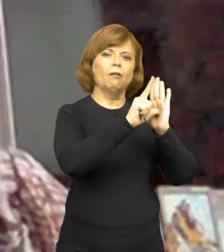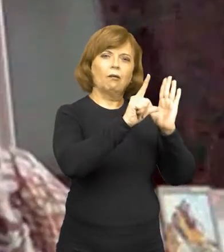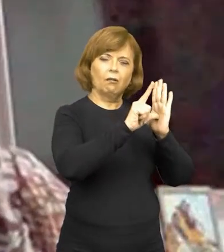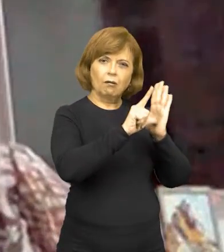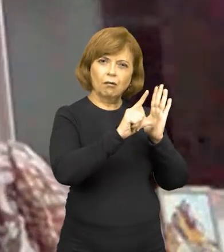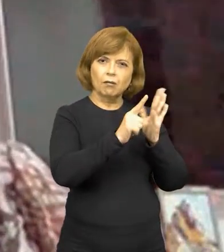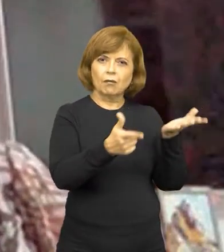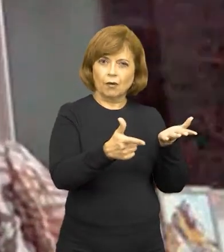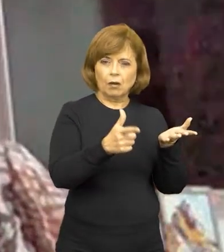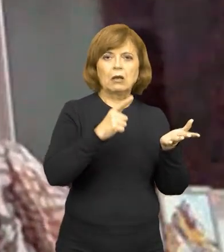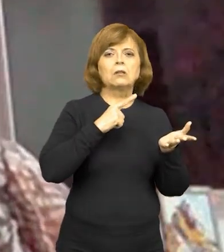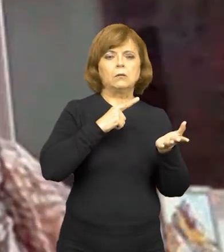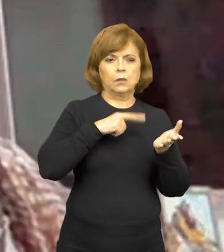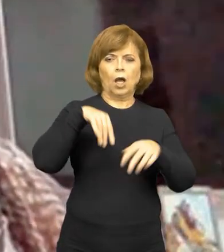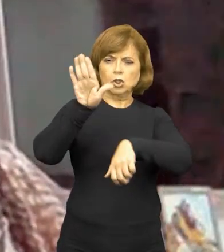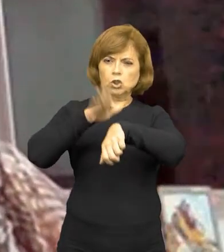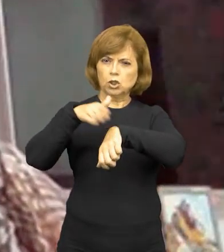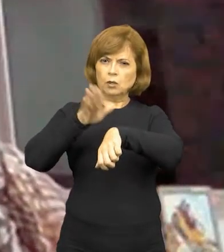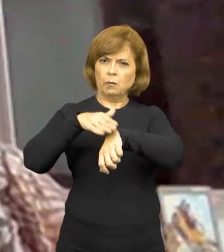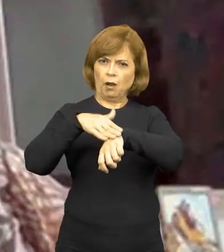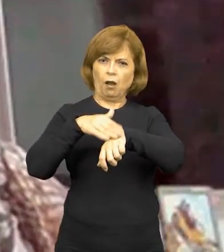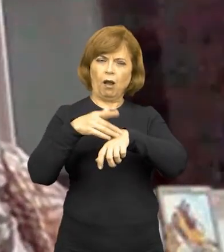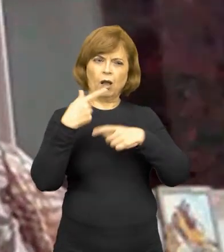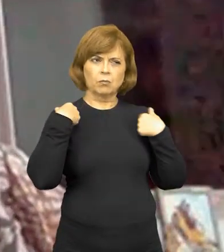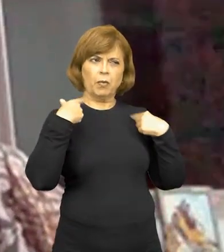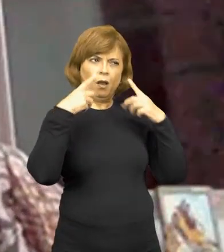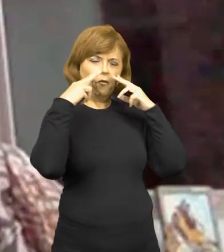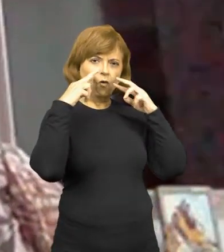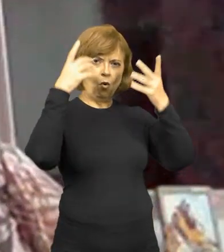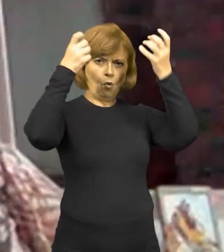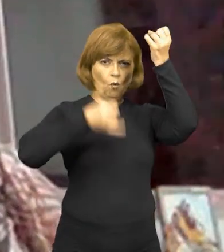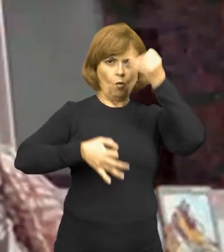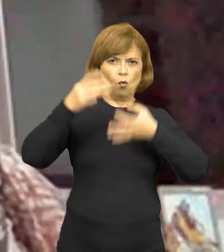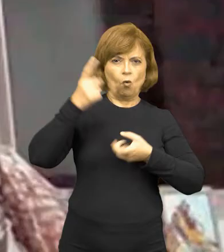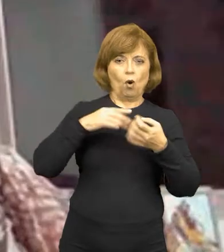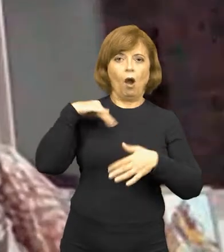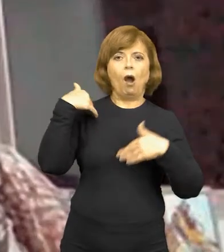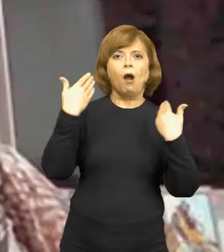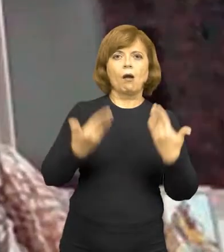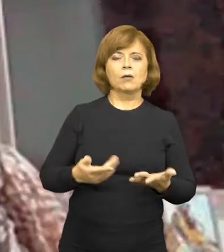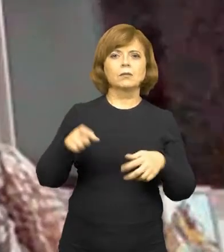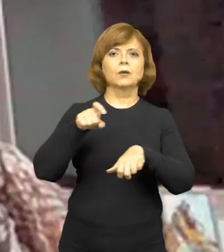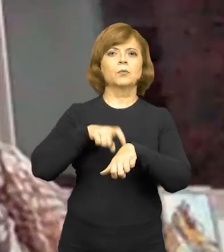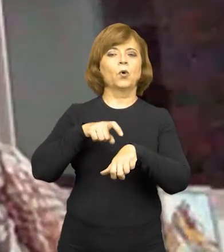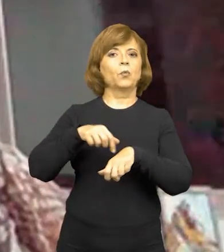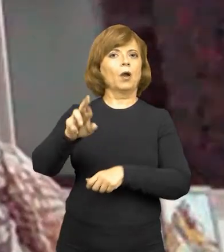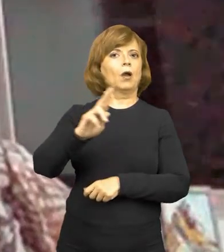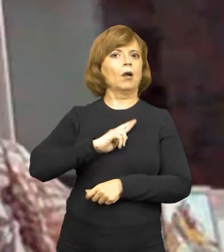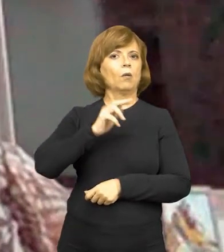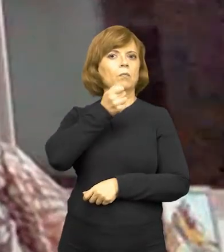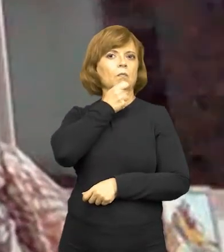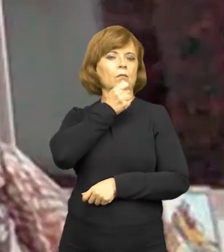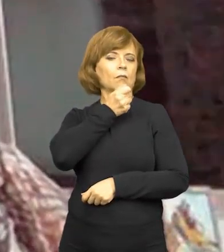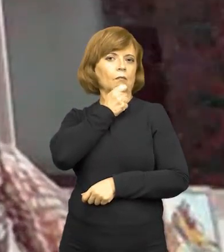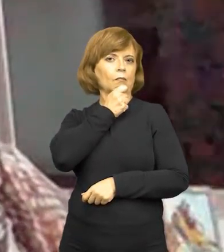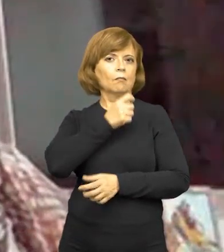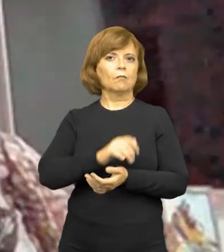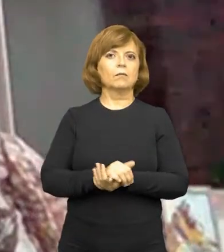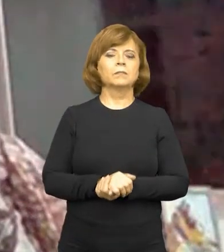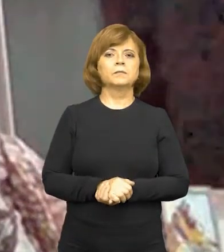intimados dessa decisão, né? E até o momento não temos nenhuma notícia de recurso.